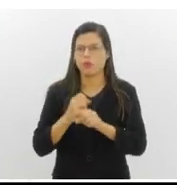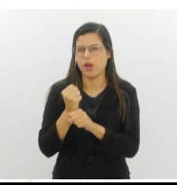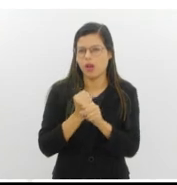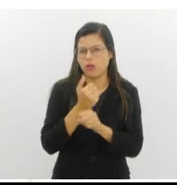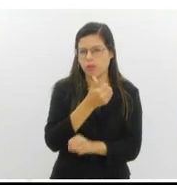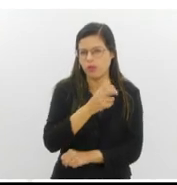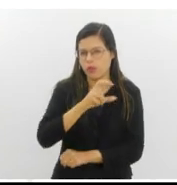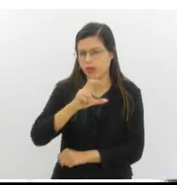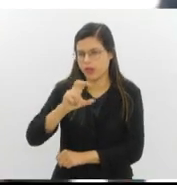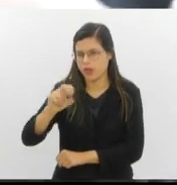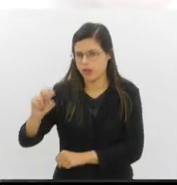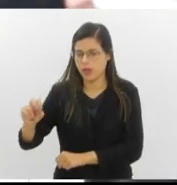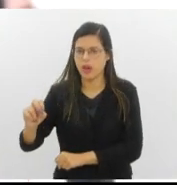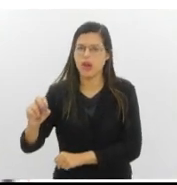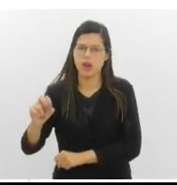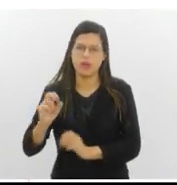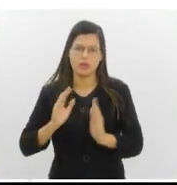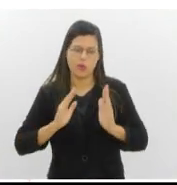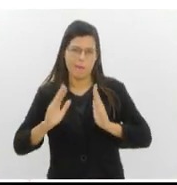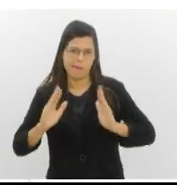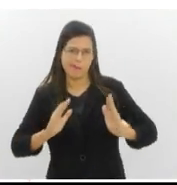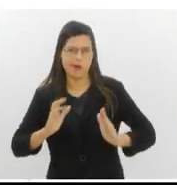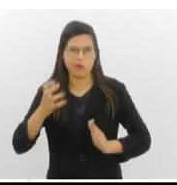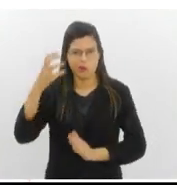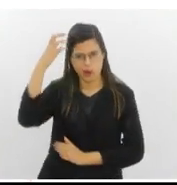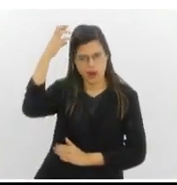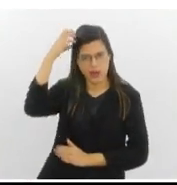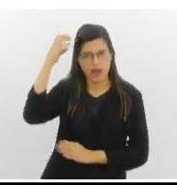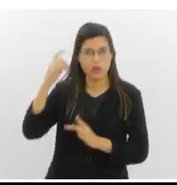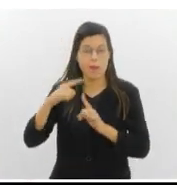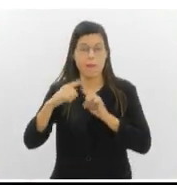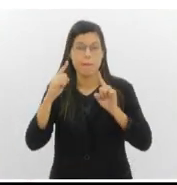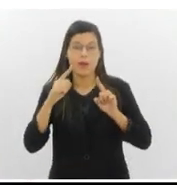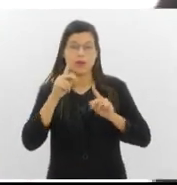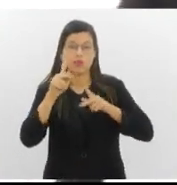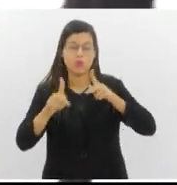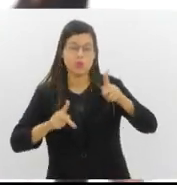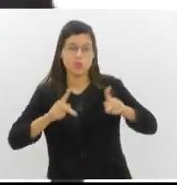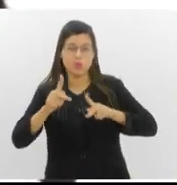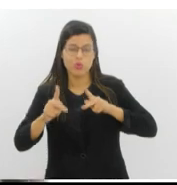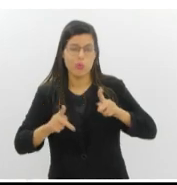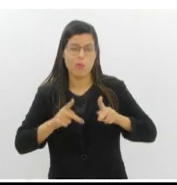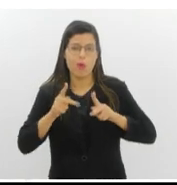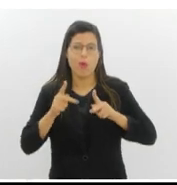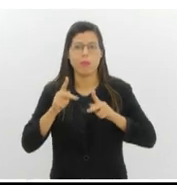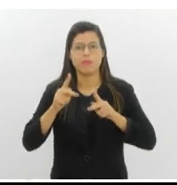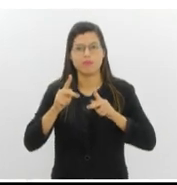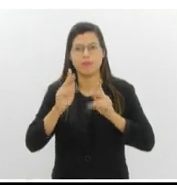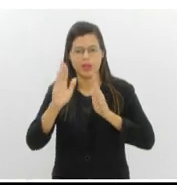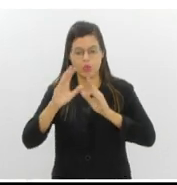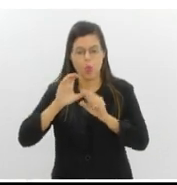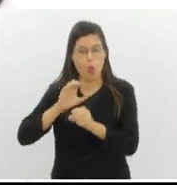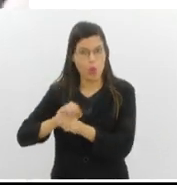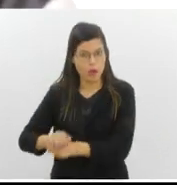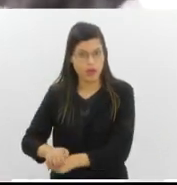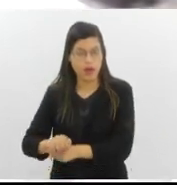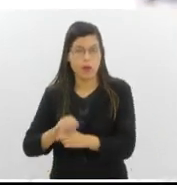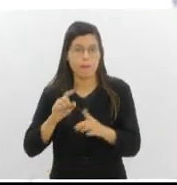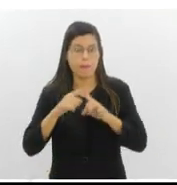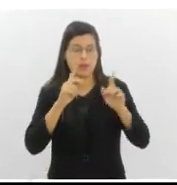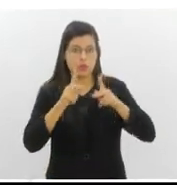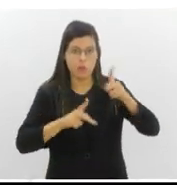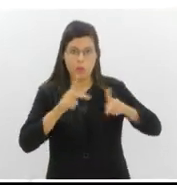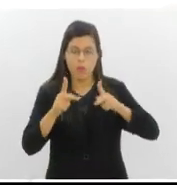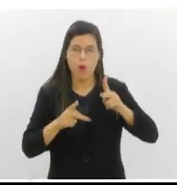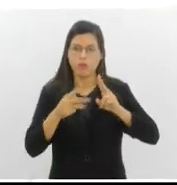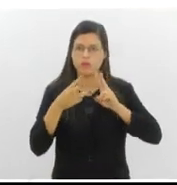período colonial, só que os povos indígenas, os povos nativos, já estavam aqui há muito tempo. Então, o livro, para não trazer